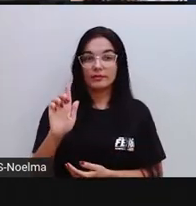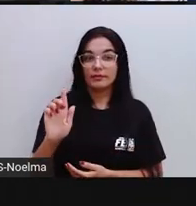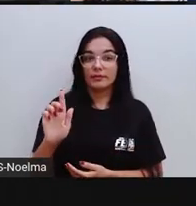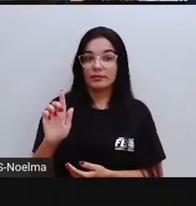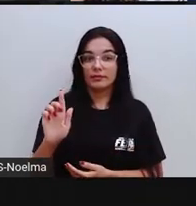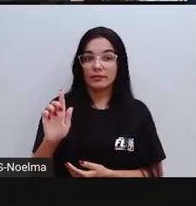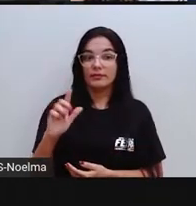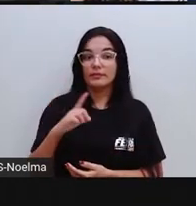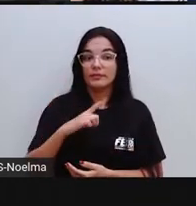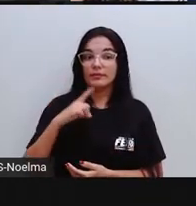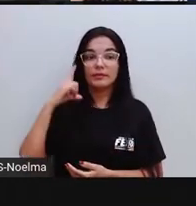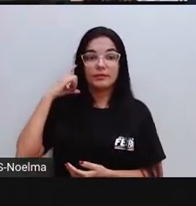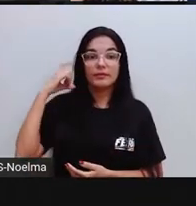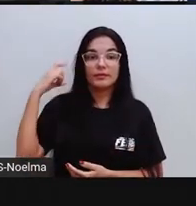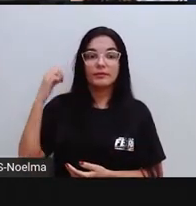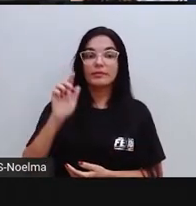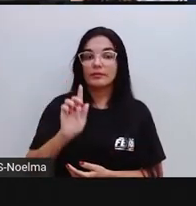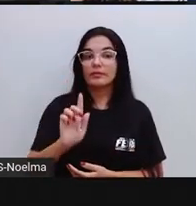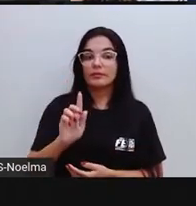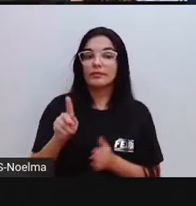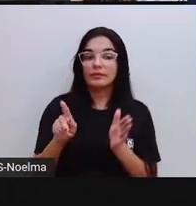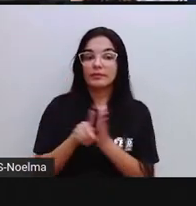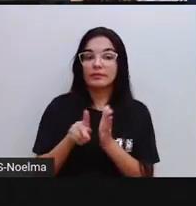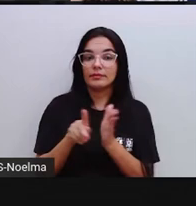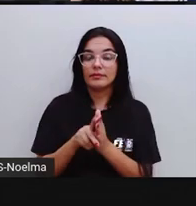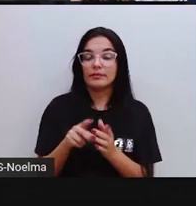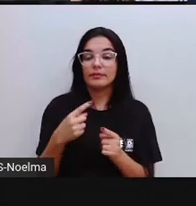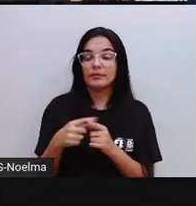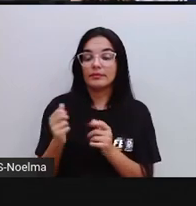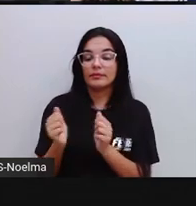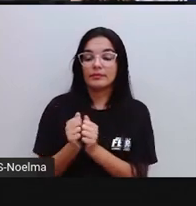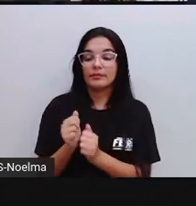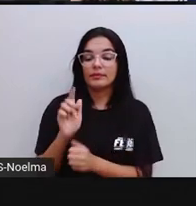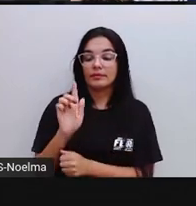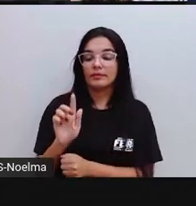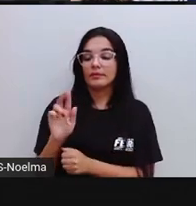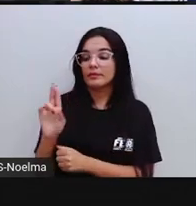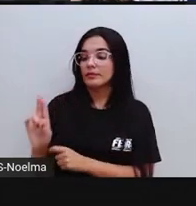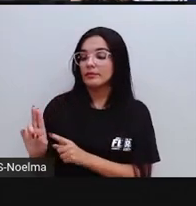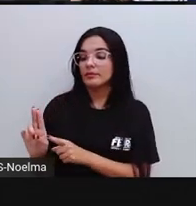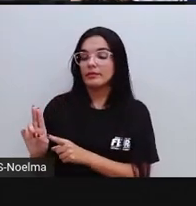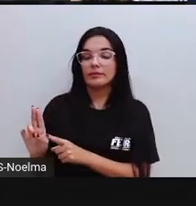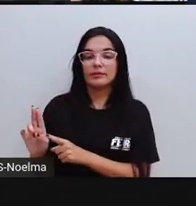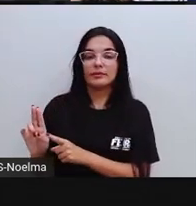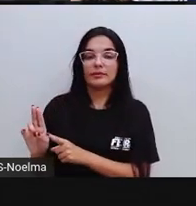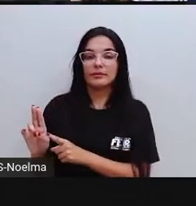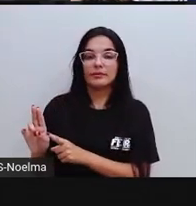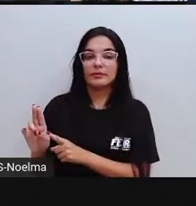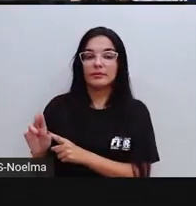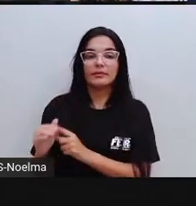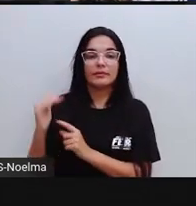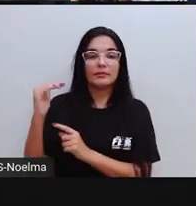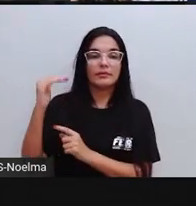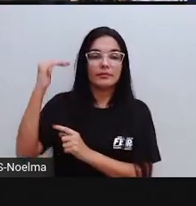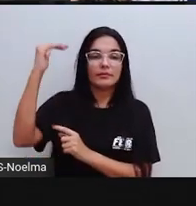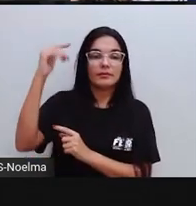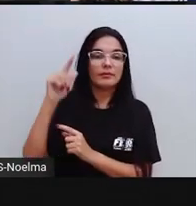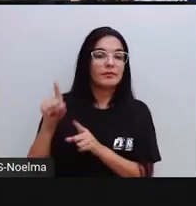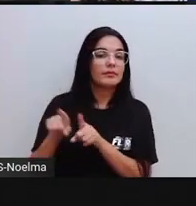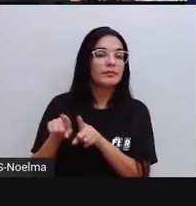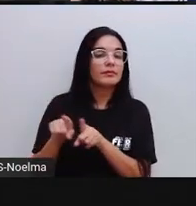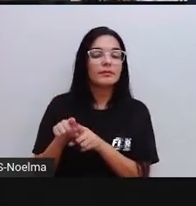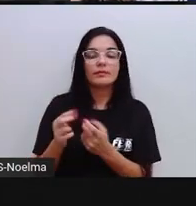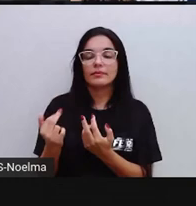tem som de guê mesmo, ó, porque acompanhou a vogal u. Na palavra agogô também tem som de guê, certo?